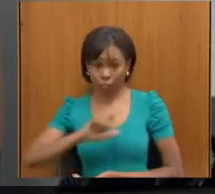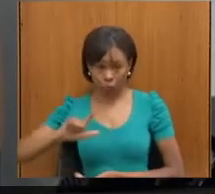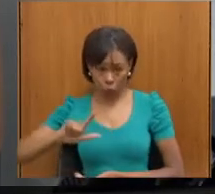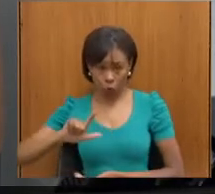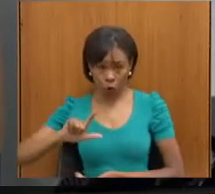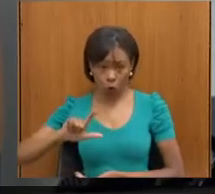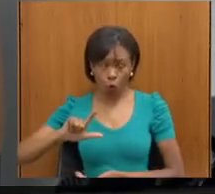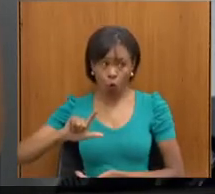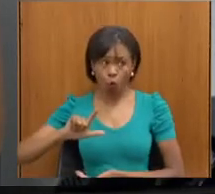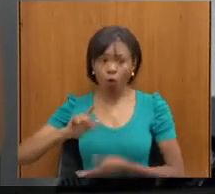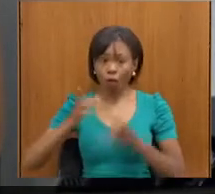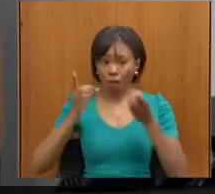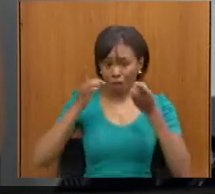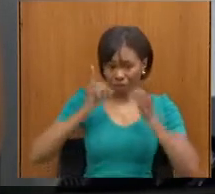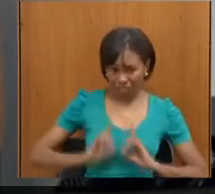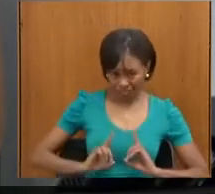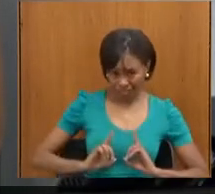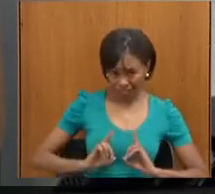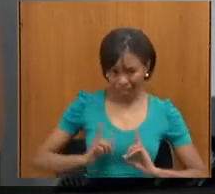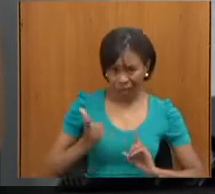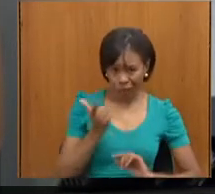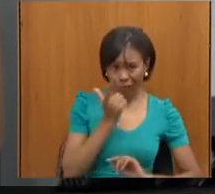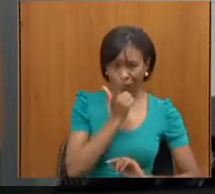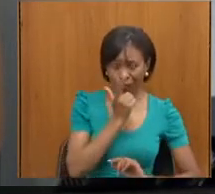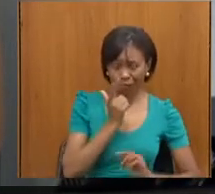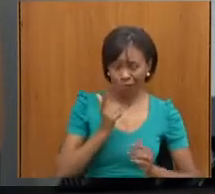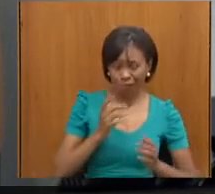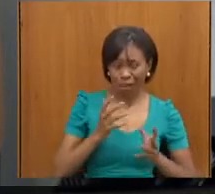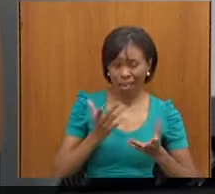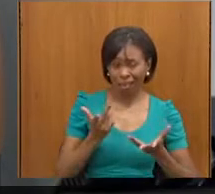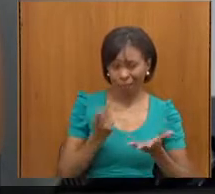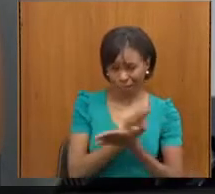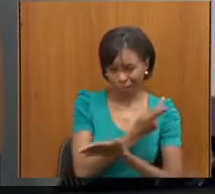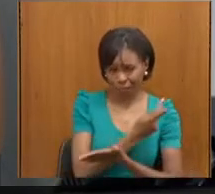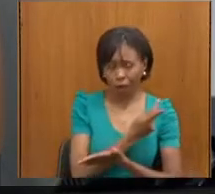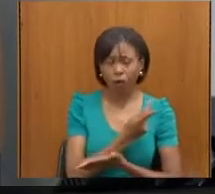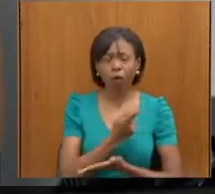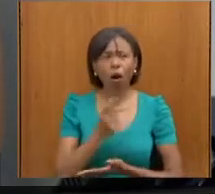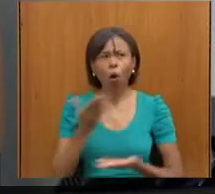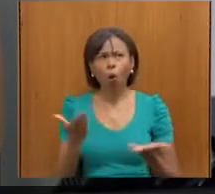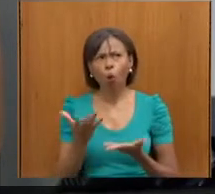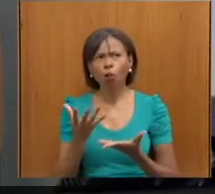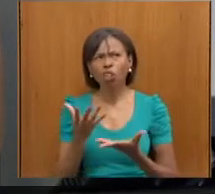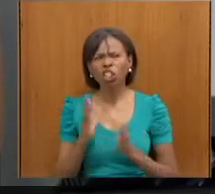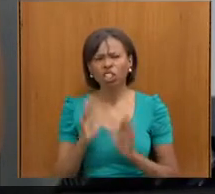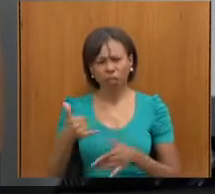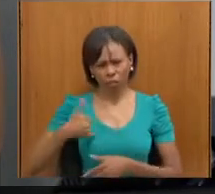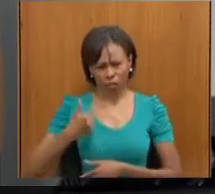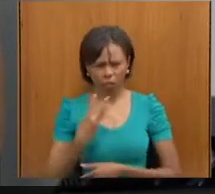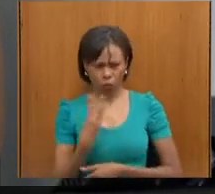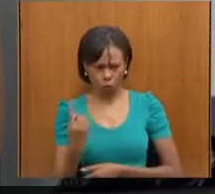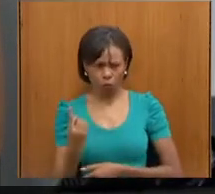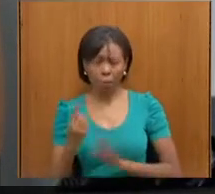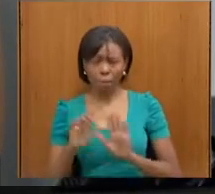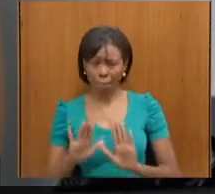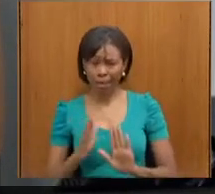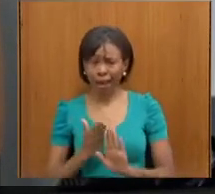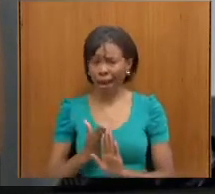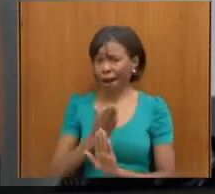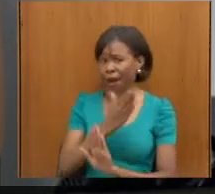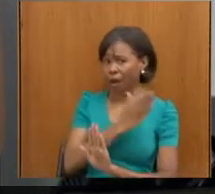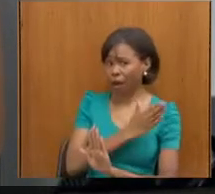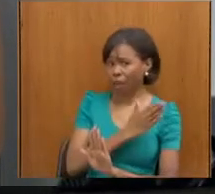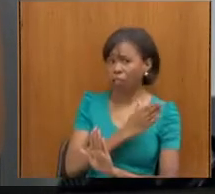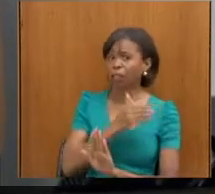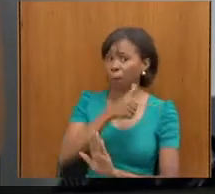hoje ele tem 31 anos, mas eu peguei a fase mais difícil, ele não tinha essa facilidade que